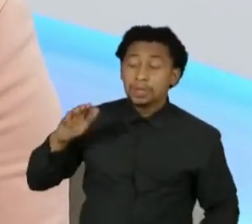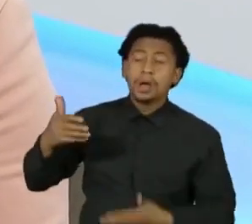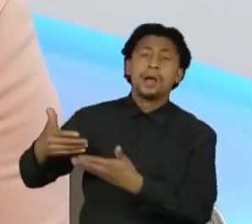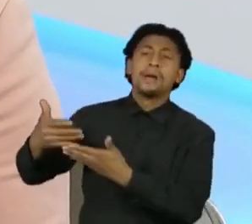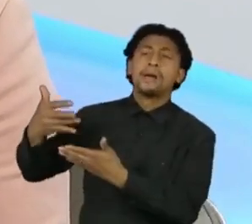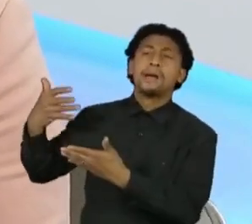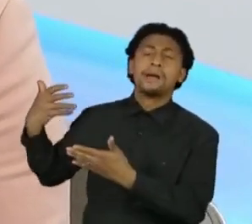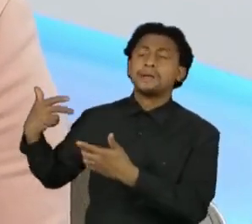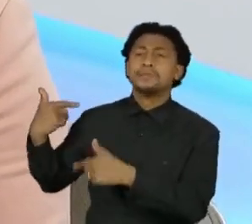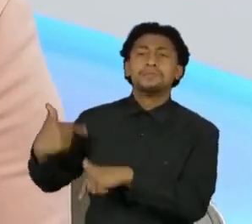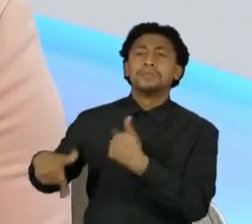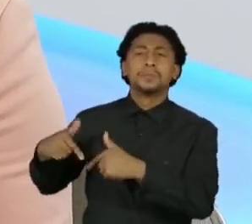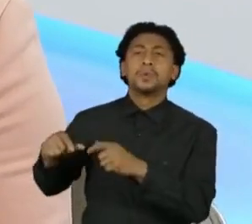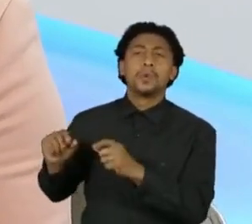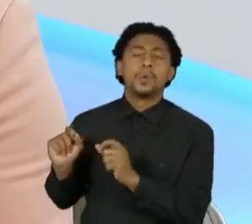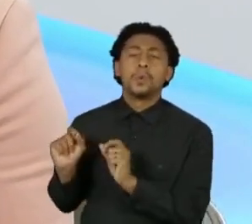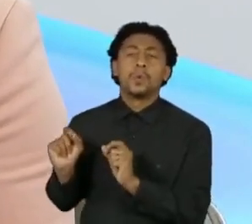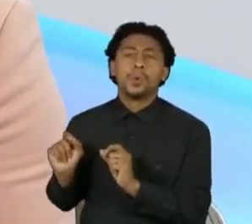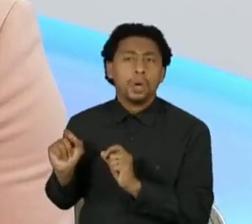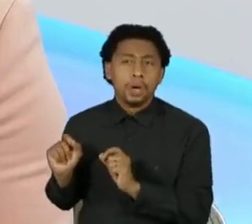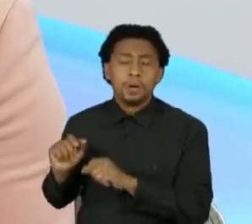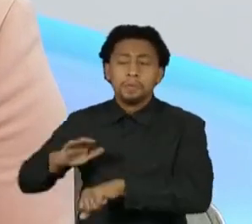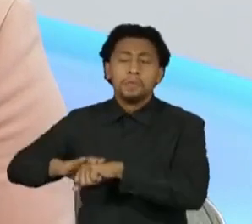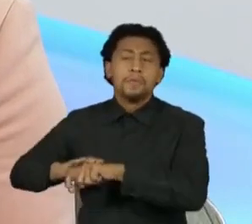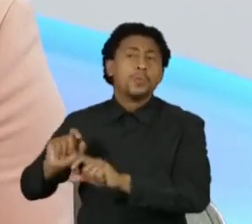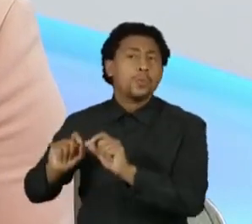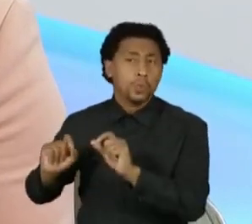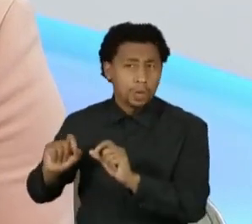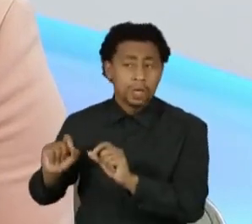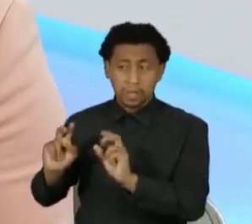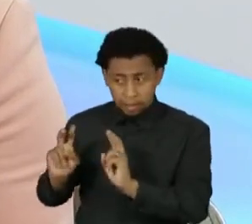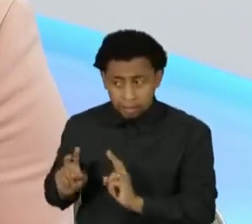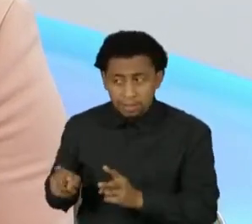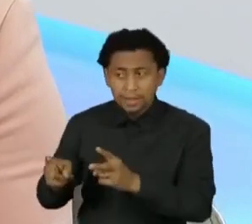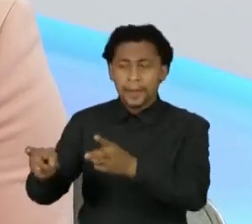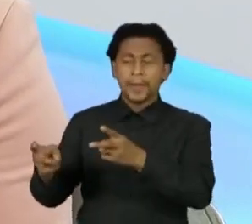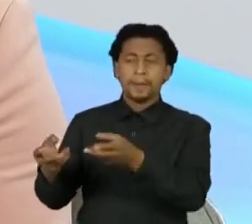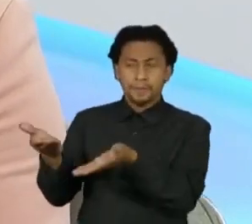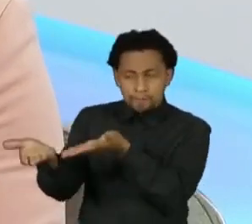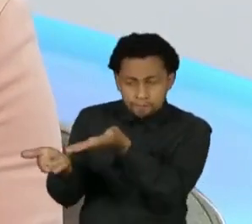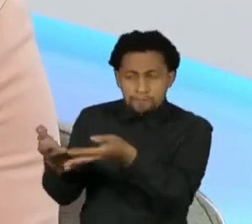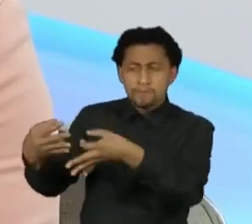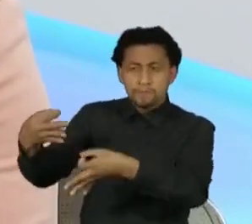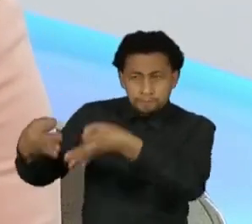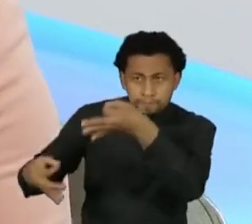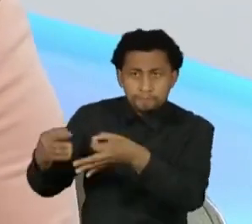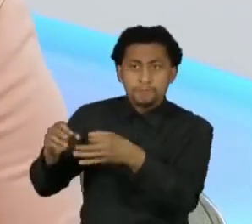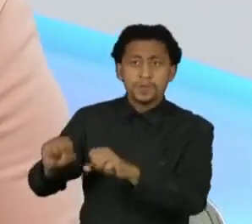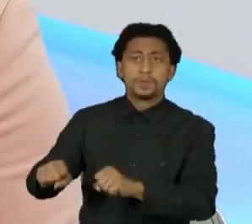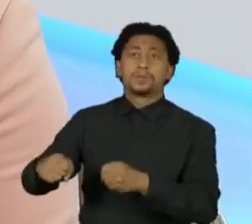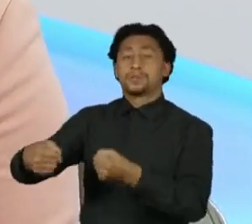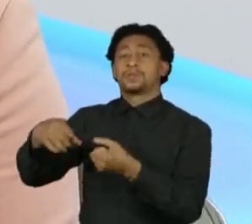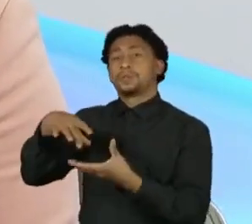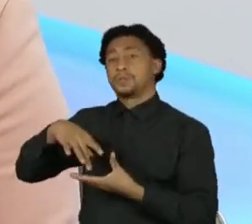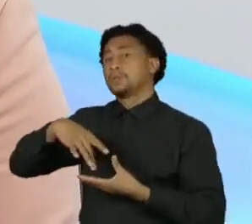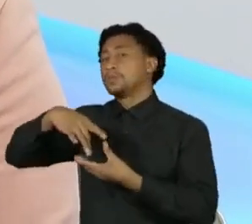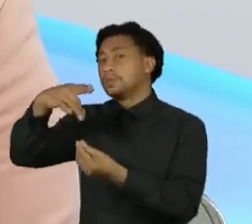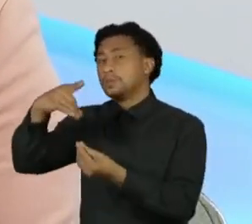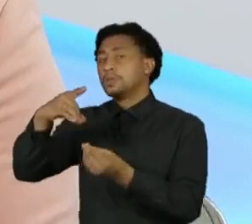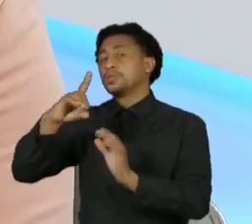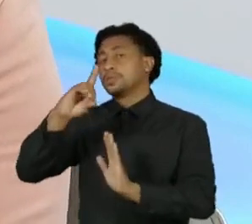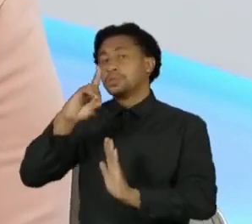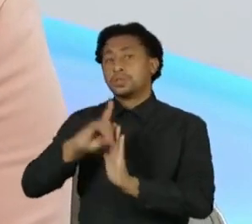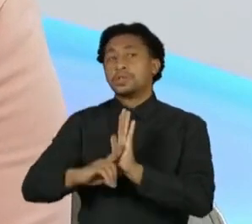que fez durante a carreira? Foi uma pessoa que se dedicou à causa da justiça, à defesa da democracia, dos direitos fundamentais,